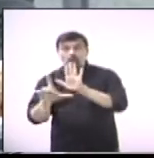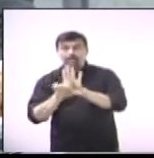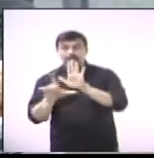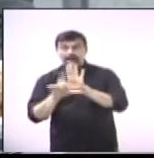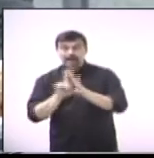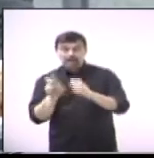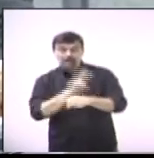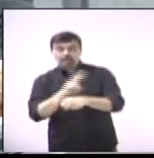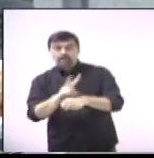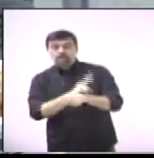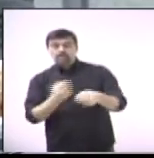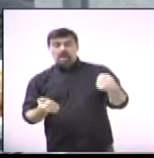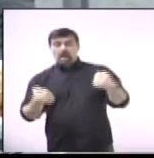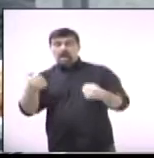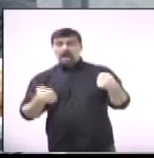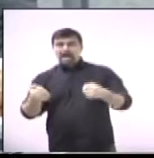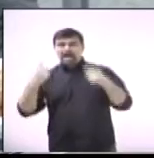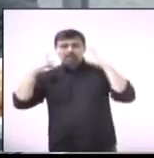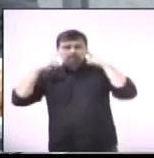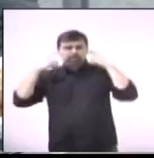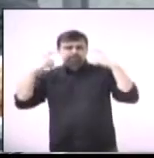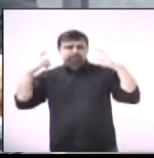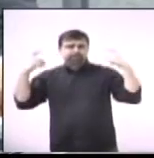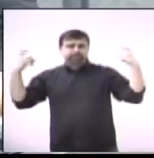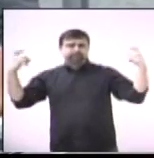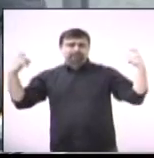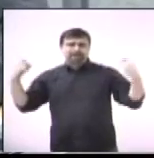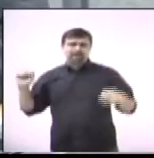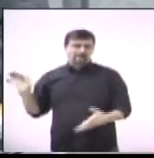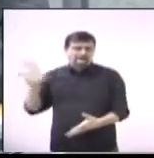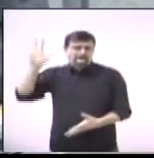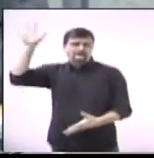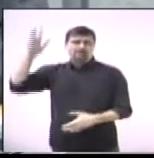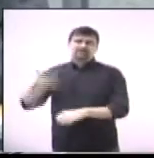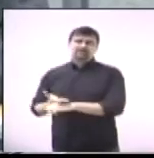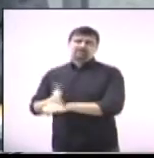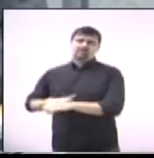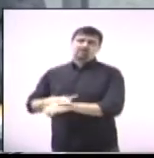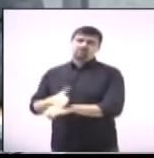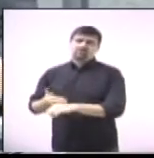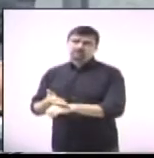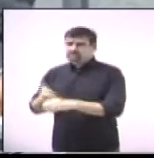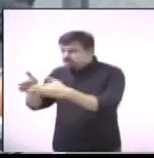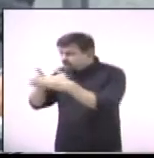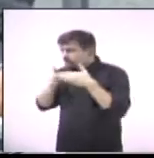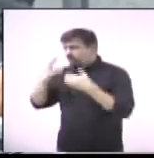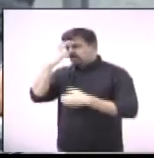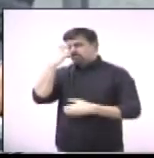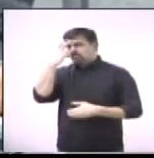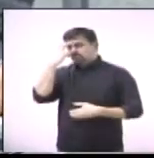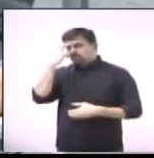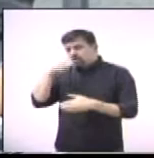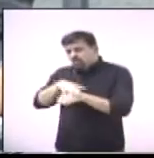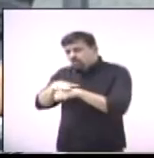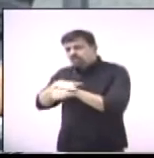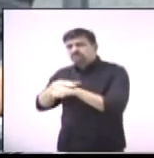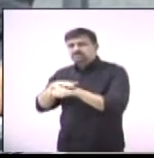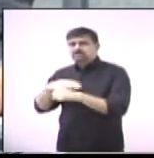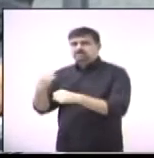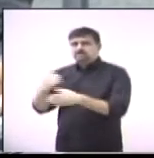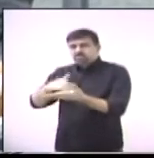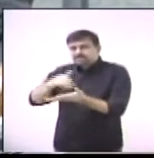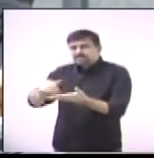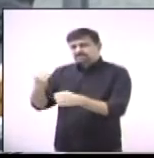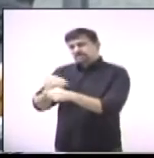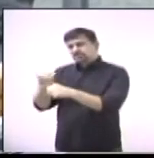ao líder de governo, que também já deu a resposta muito rápida da questão do secretário de obras. Parabéns,